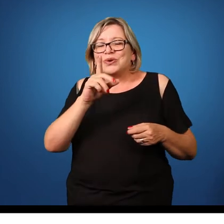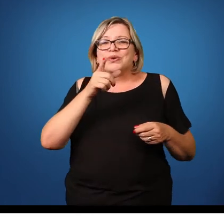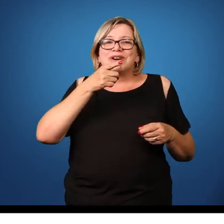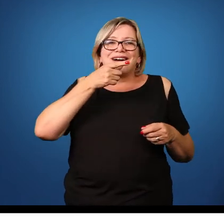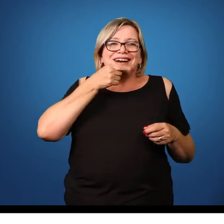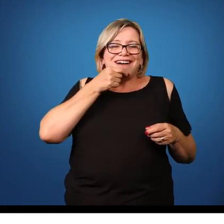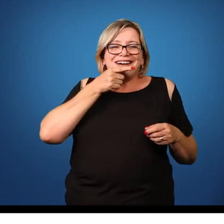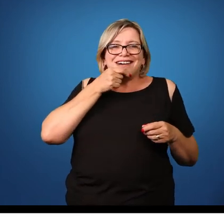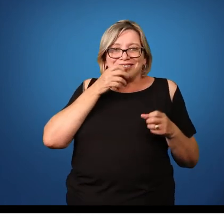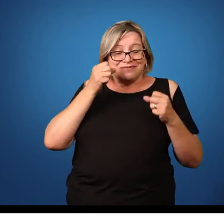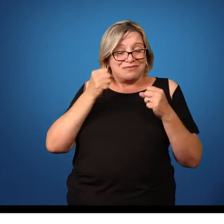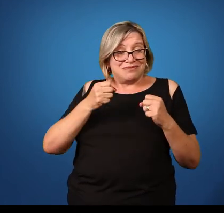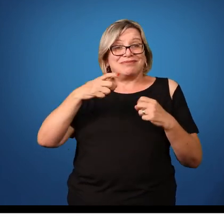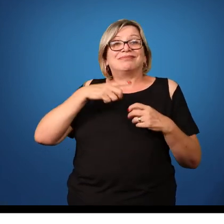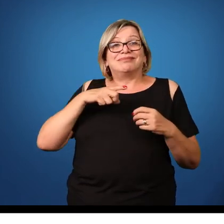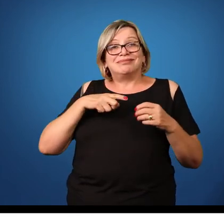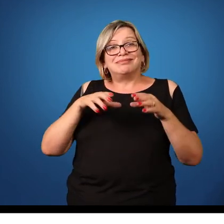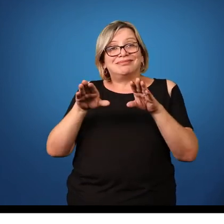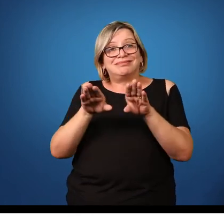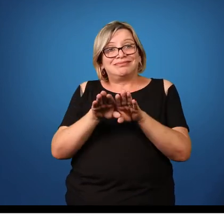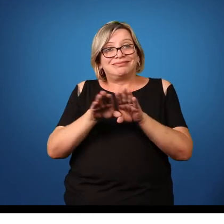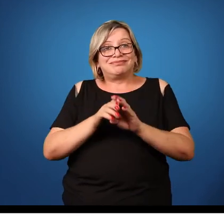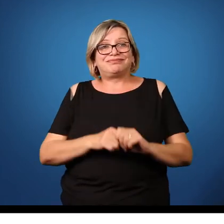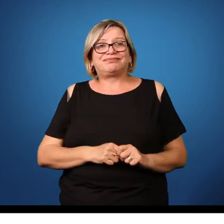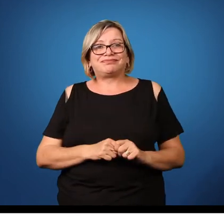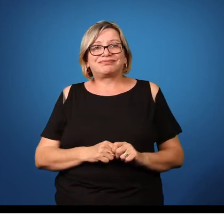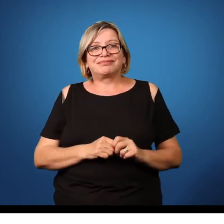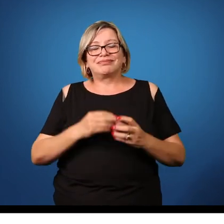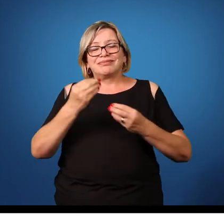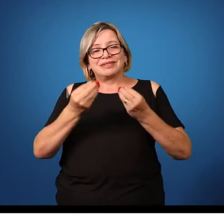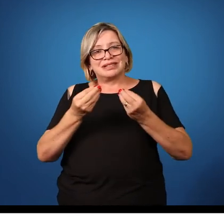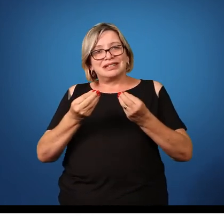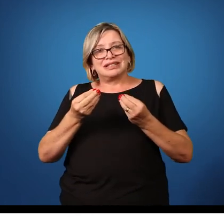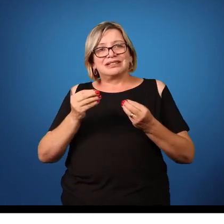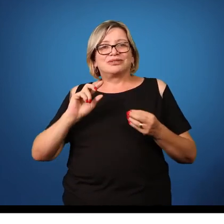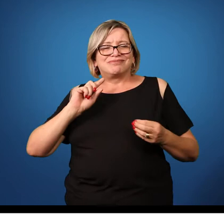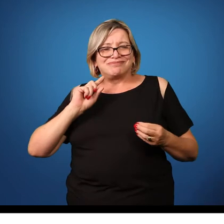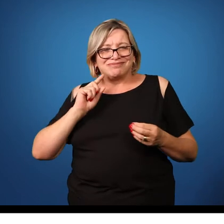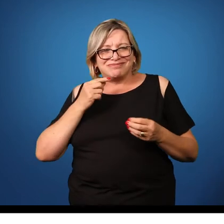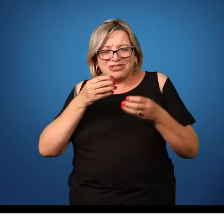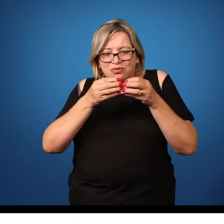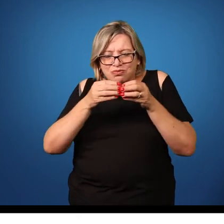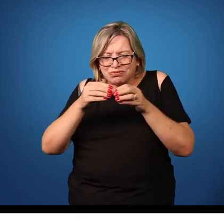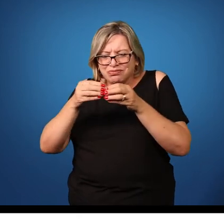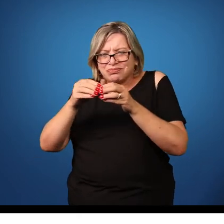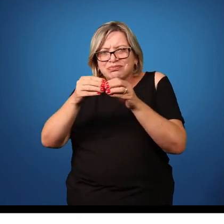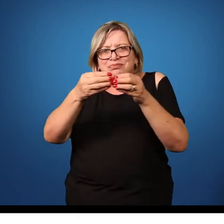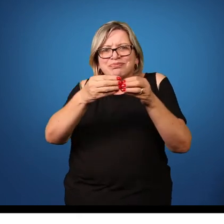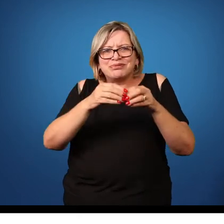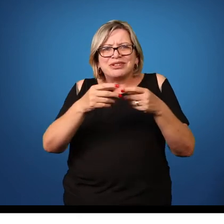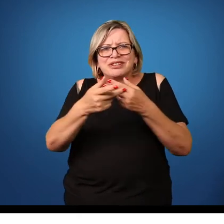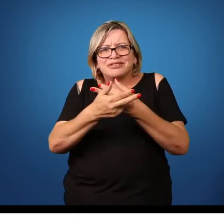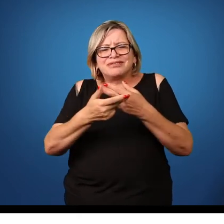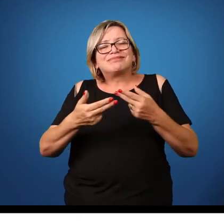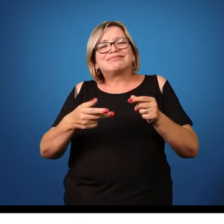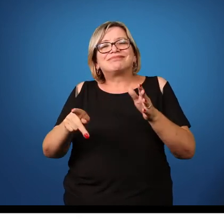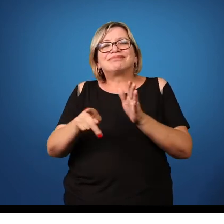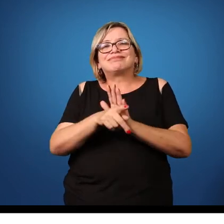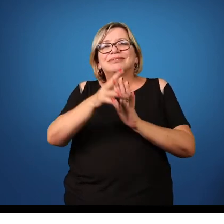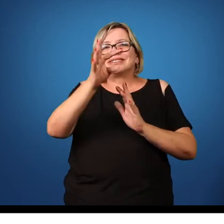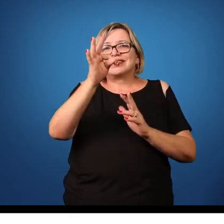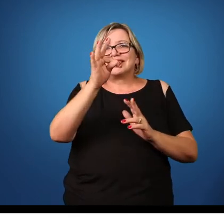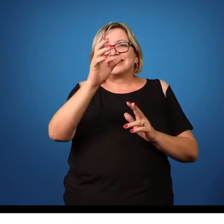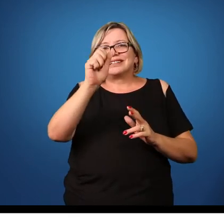também pode estar vinculada a água, né? Então alimentos ou água contaminados com essas proglóteses, esses ovos de tênia solo e